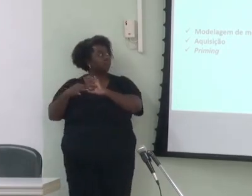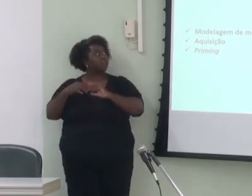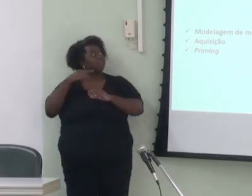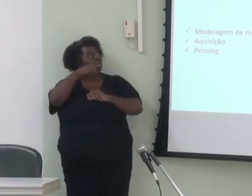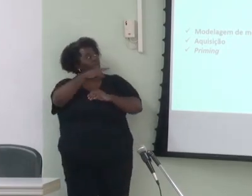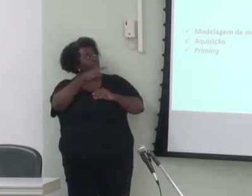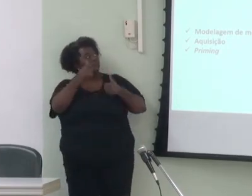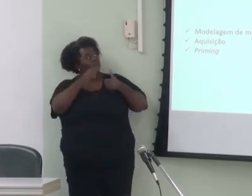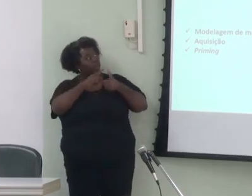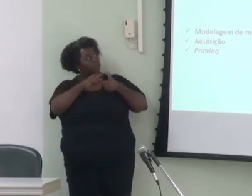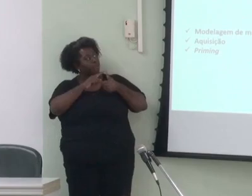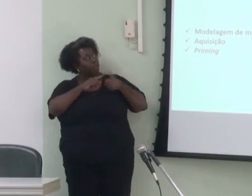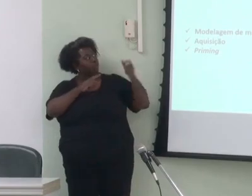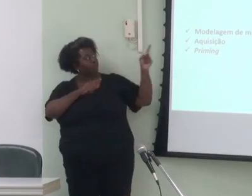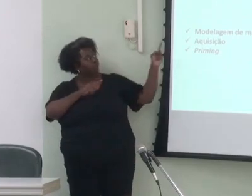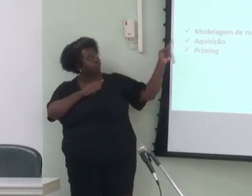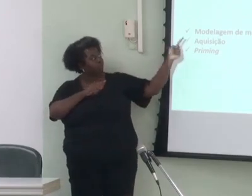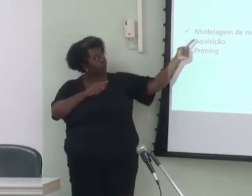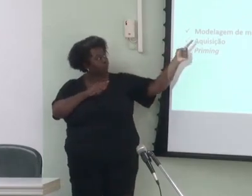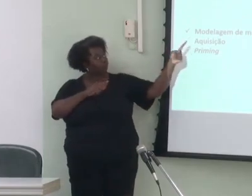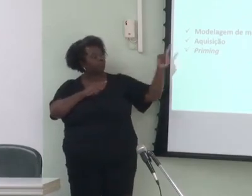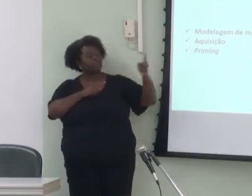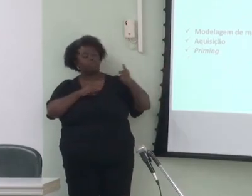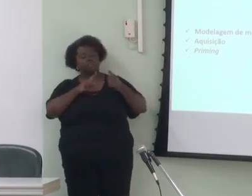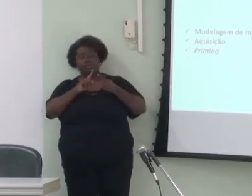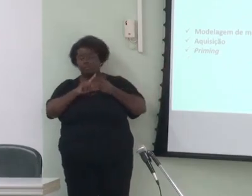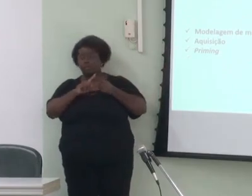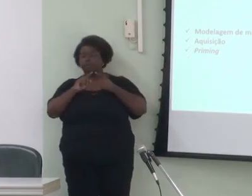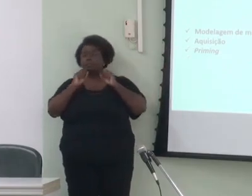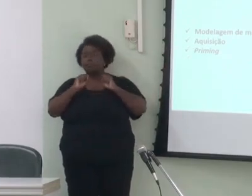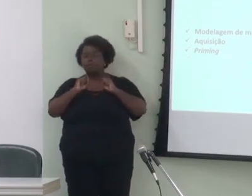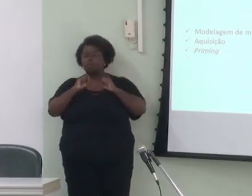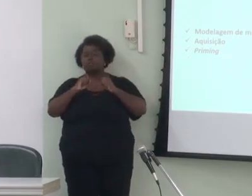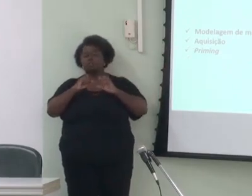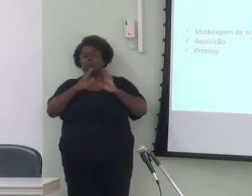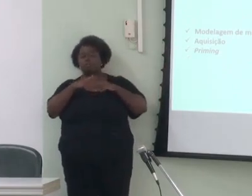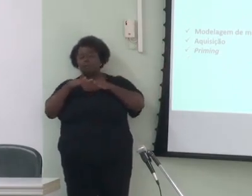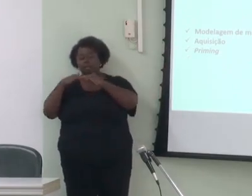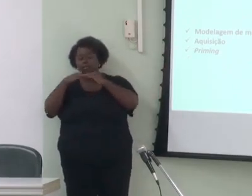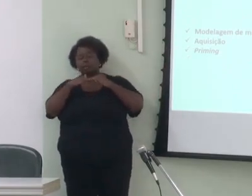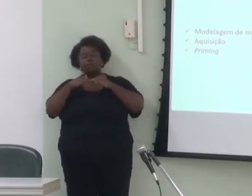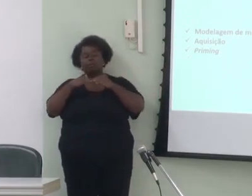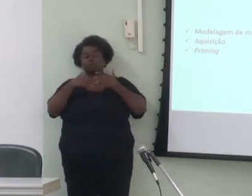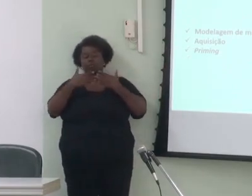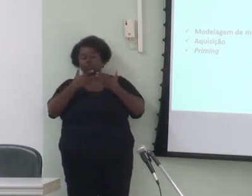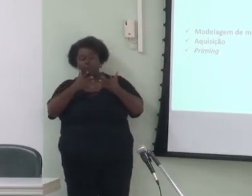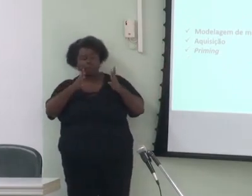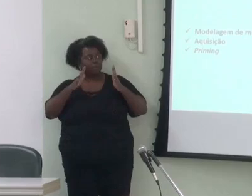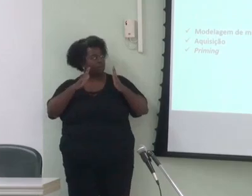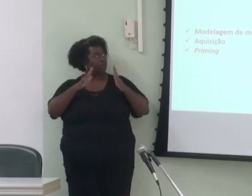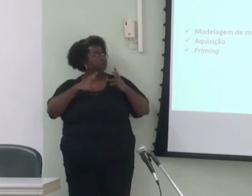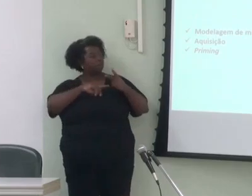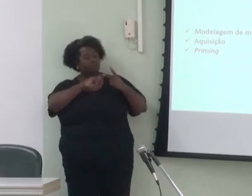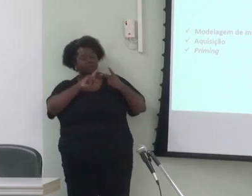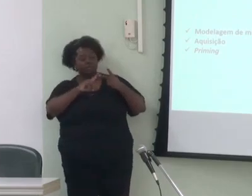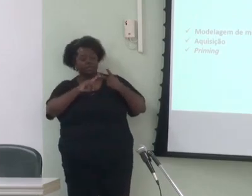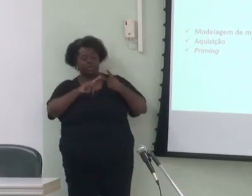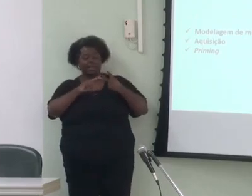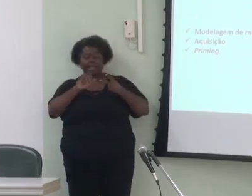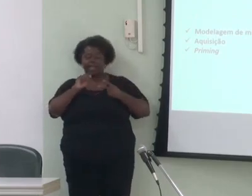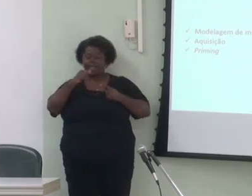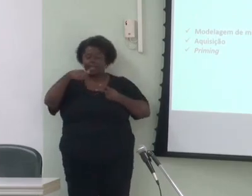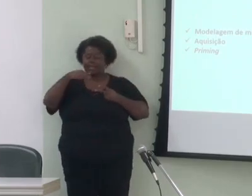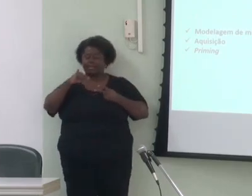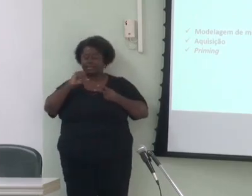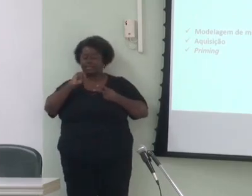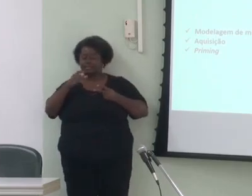frequência de uso a extensão de padrões e até mesmo o desaparecimento de construções aquisição no processo